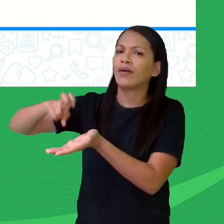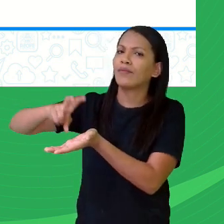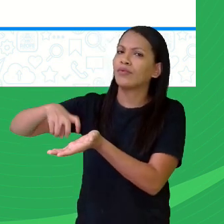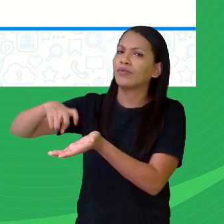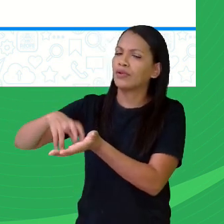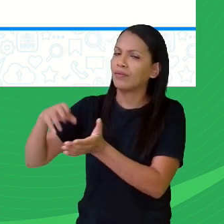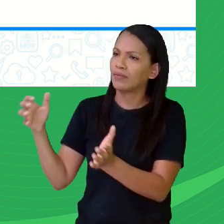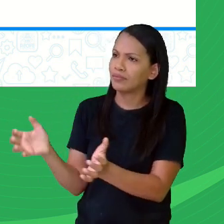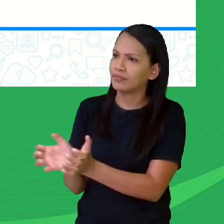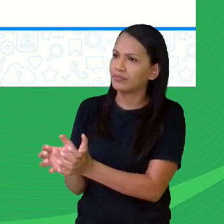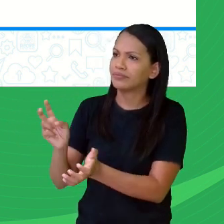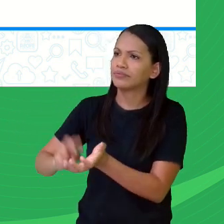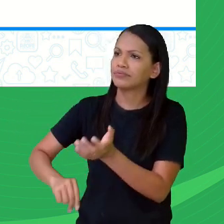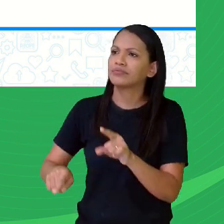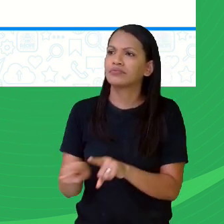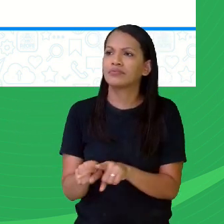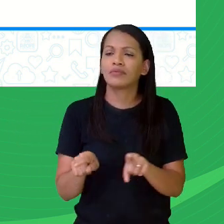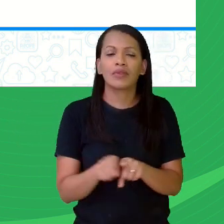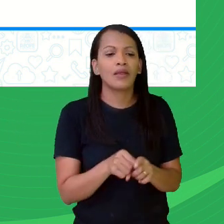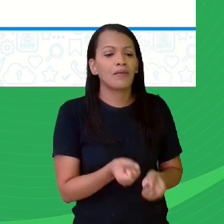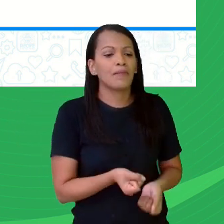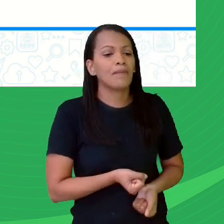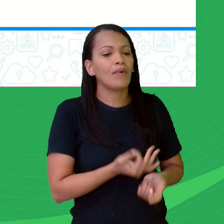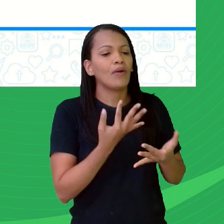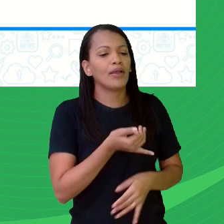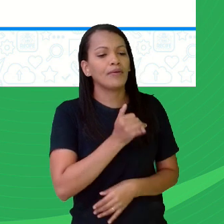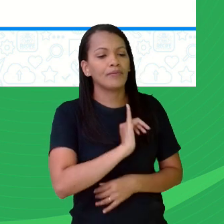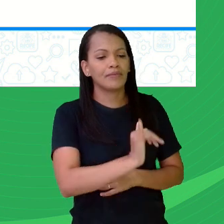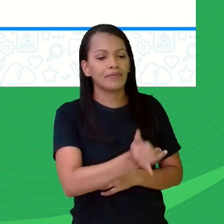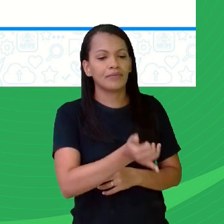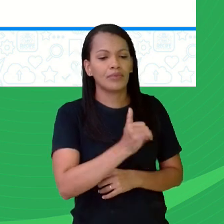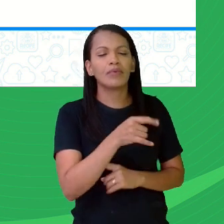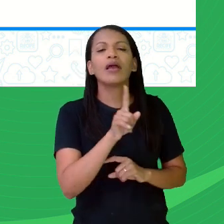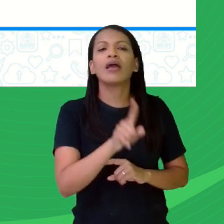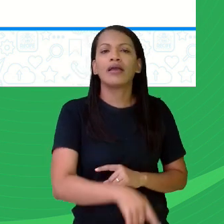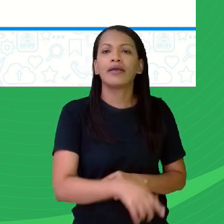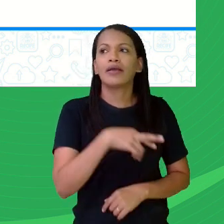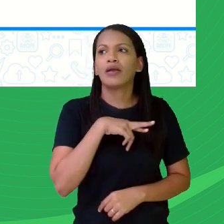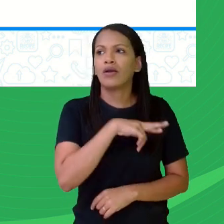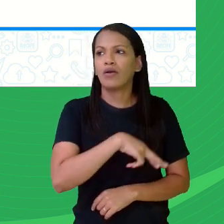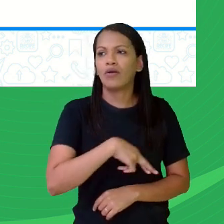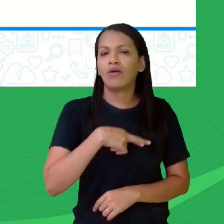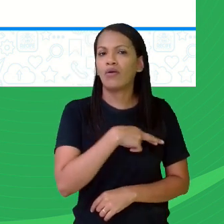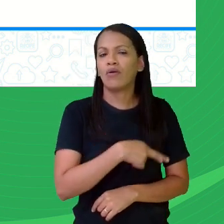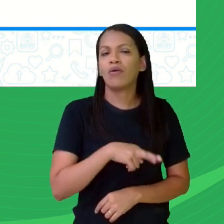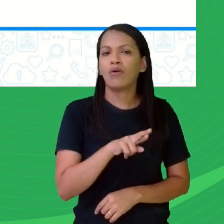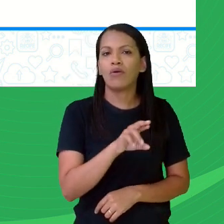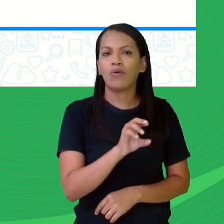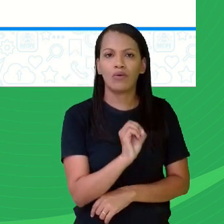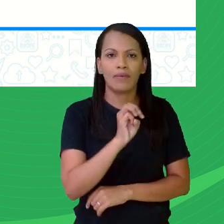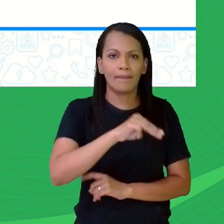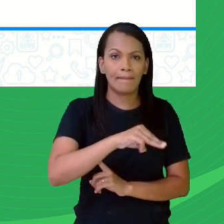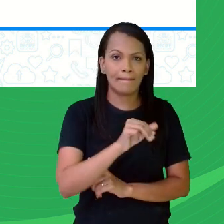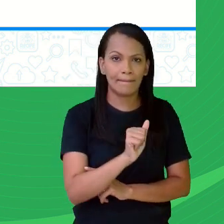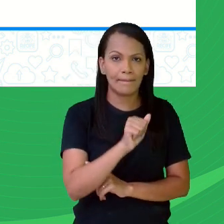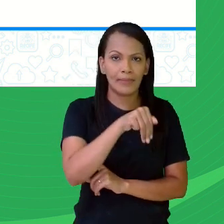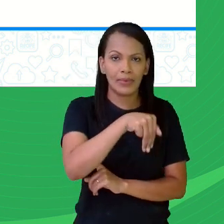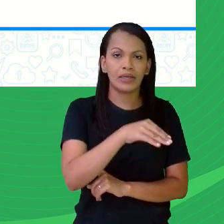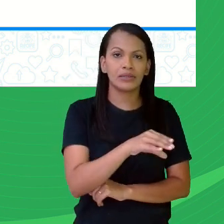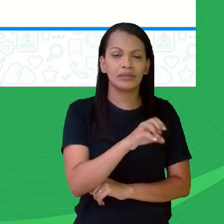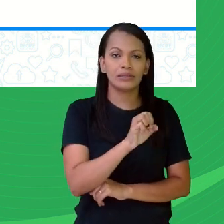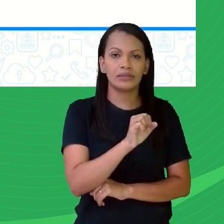mais palavras. De poemas narrativos, romanceiro, de textos, coletânea, antologia,